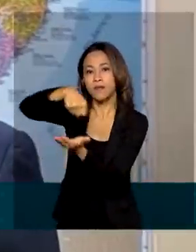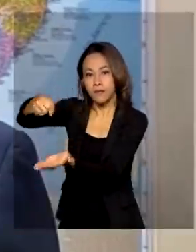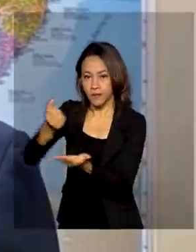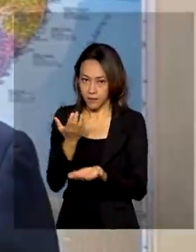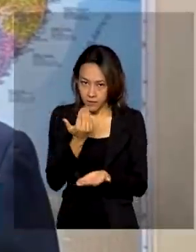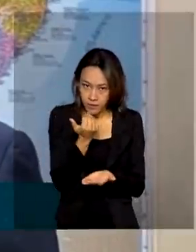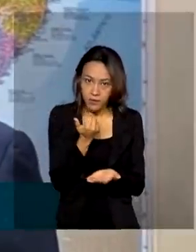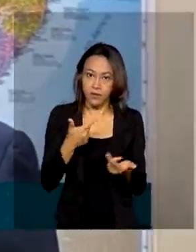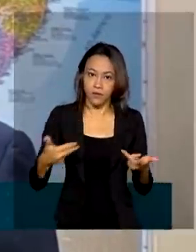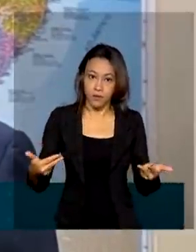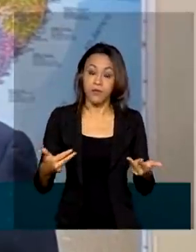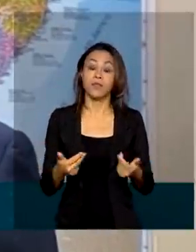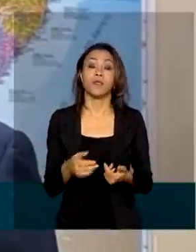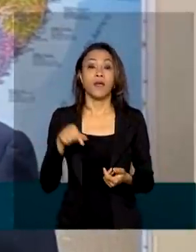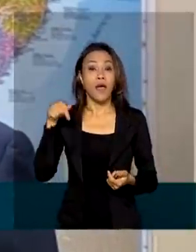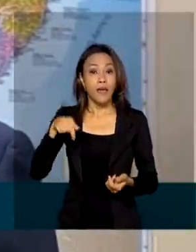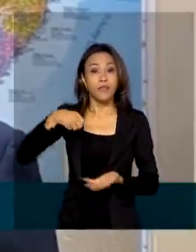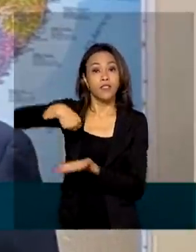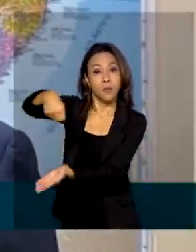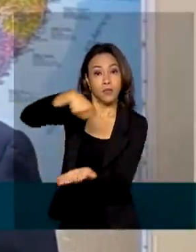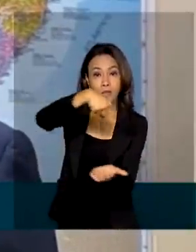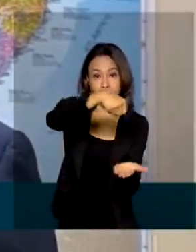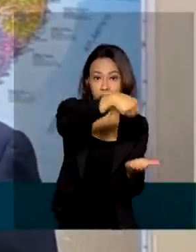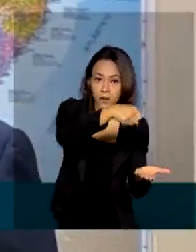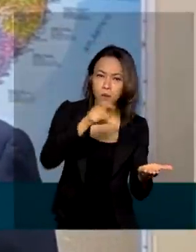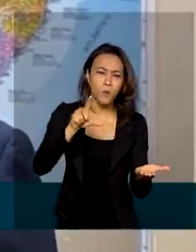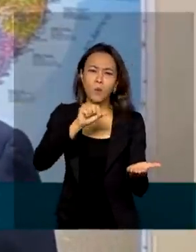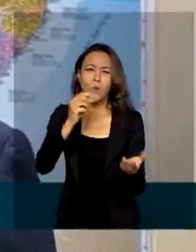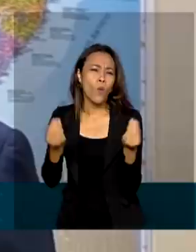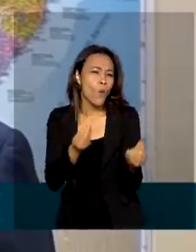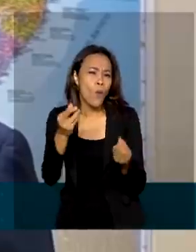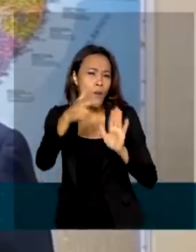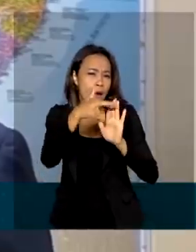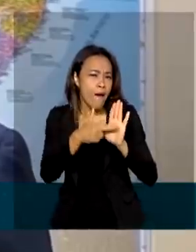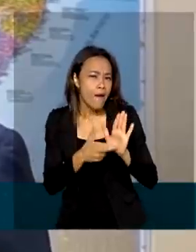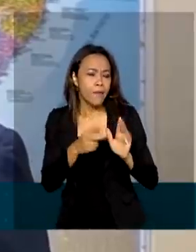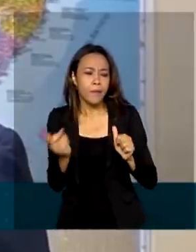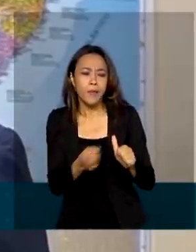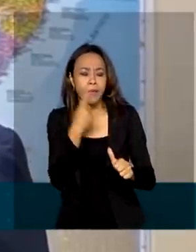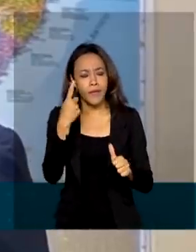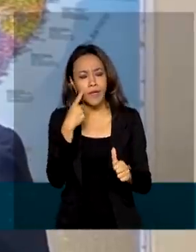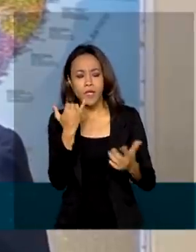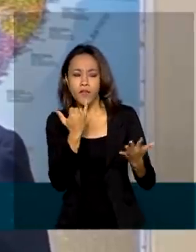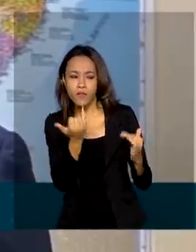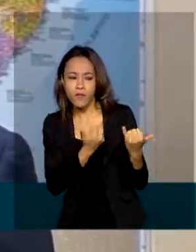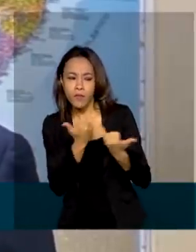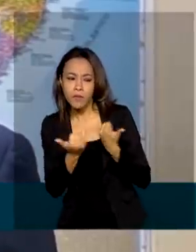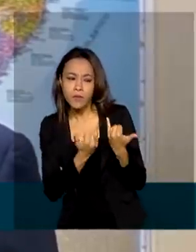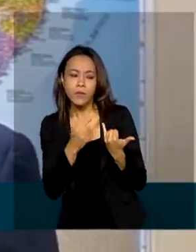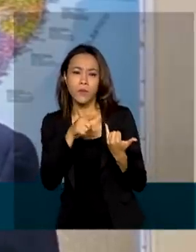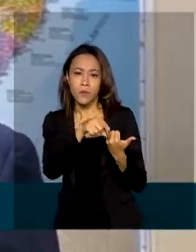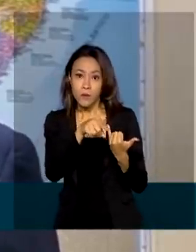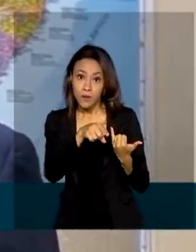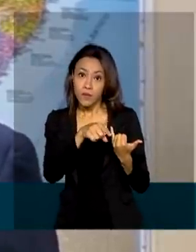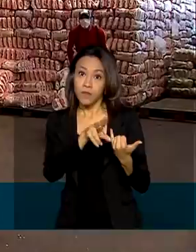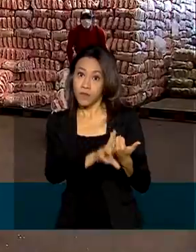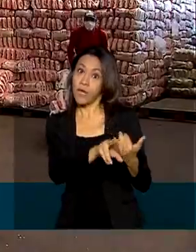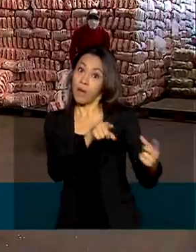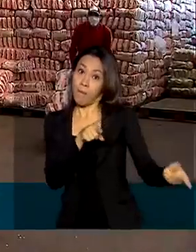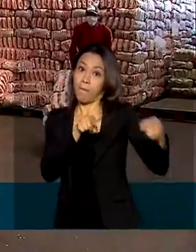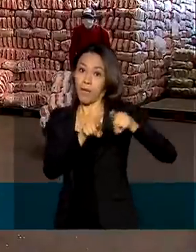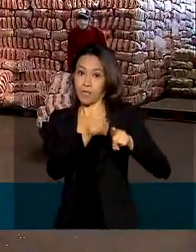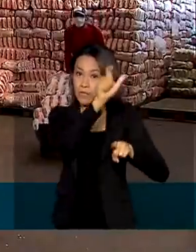Vale ressaltar que a distribuição das cestas está condicionada a informações do destino de entrega por parte dos parceiros.